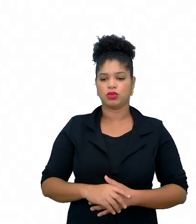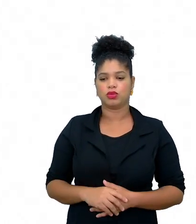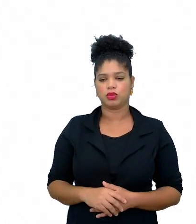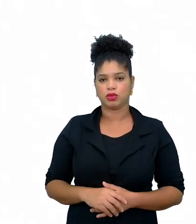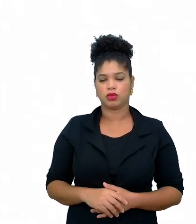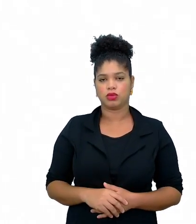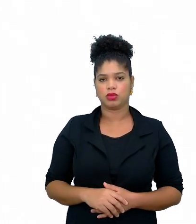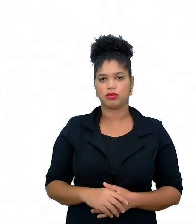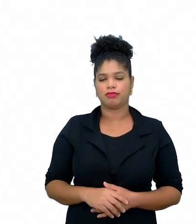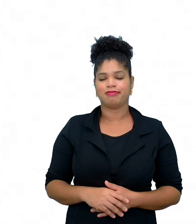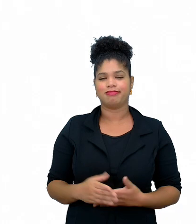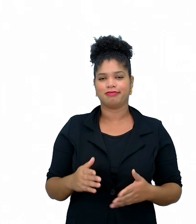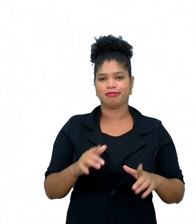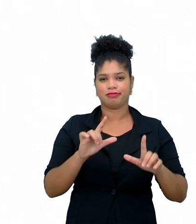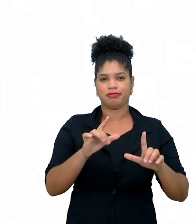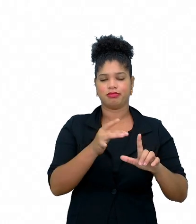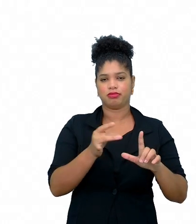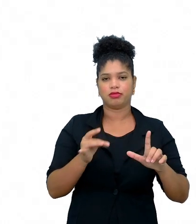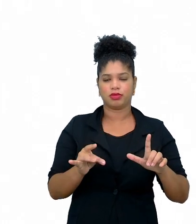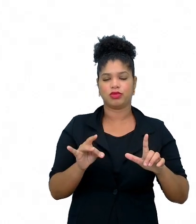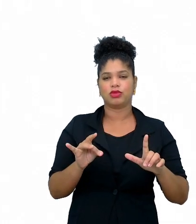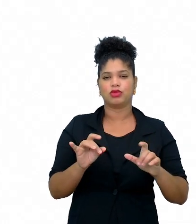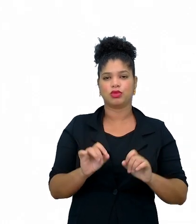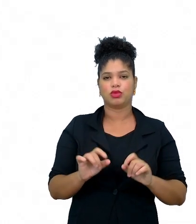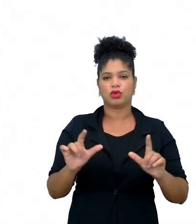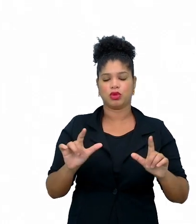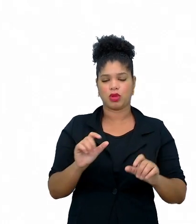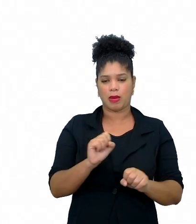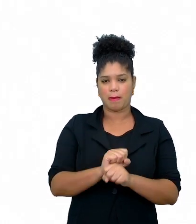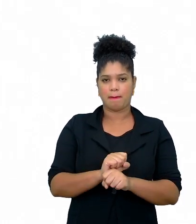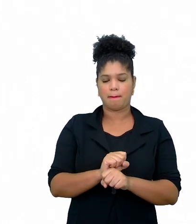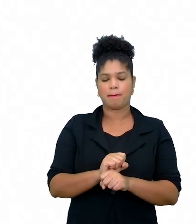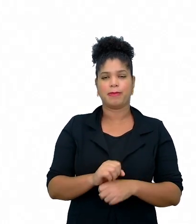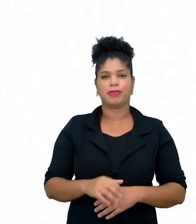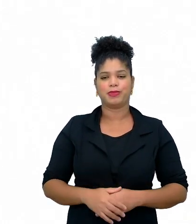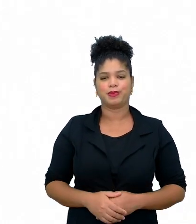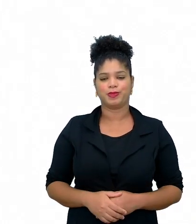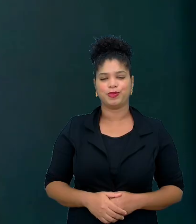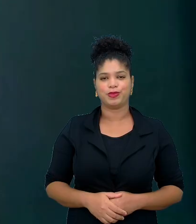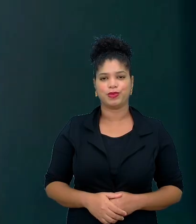Então, vou agora descompartilhar, tá? A apresentação.